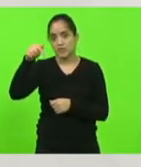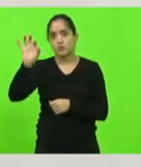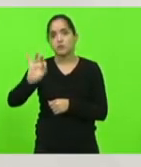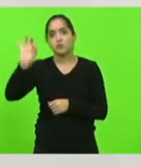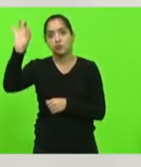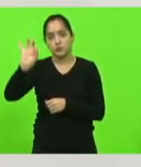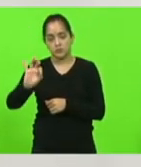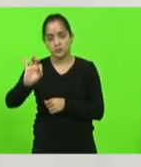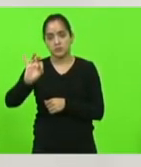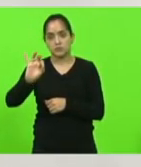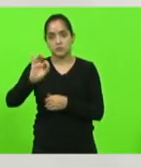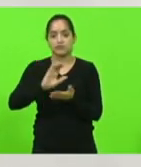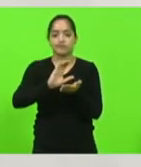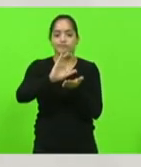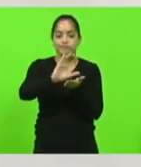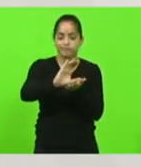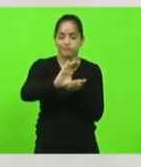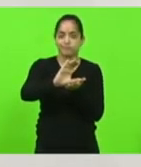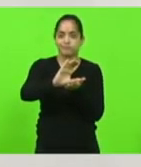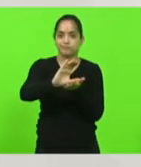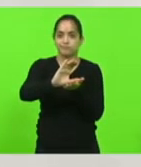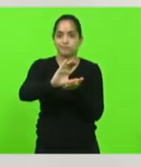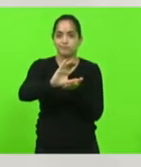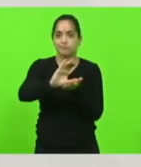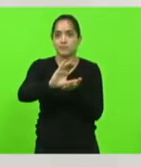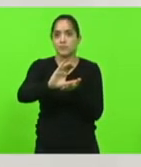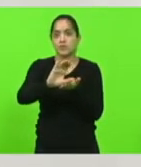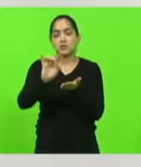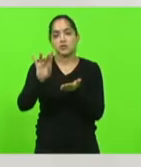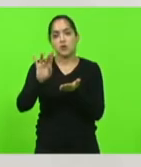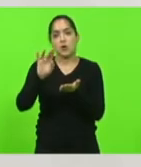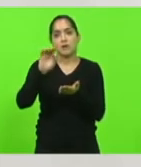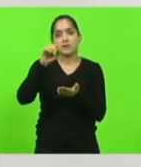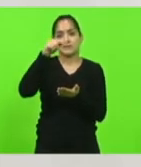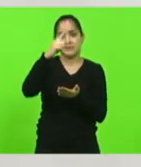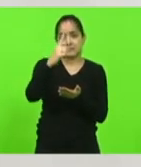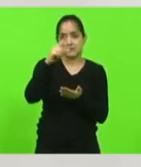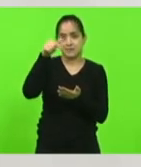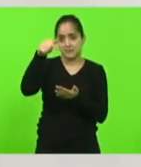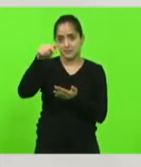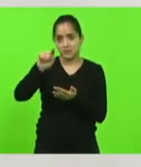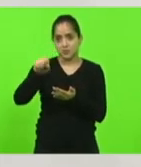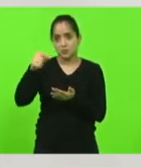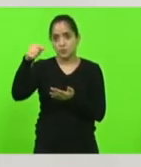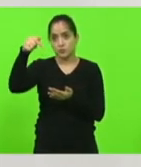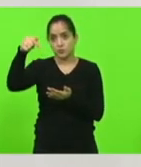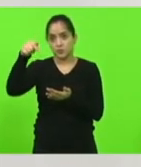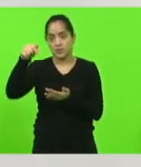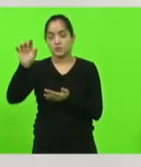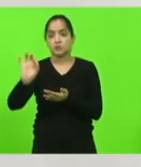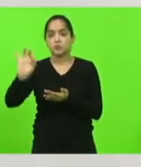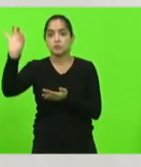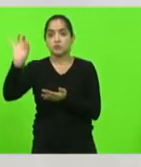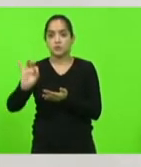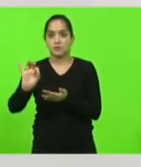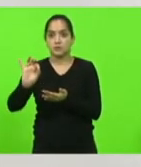deveria ser investido apenas dezessete ponto sete por cento do total é muito pouco